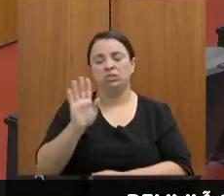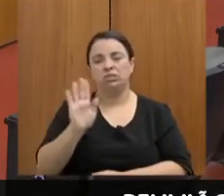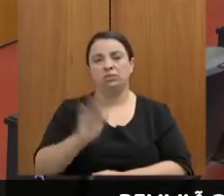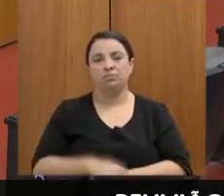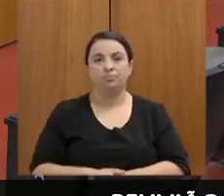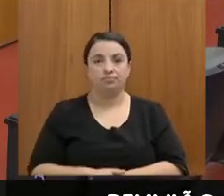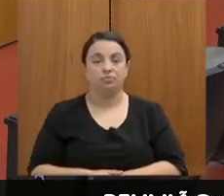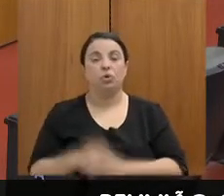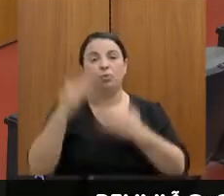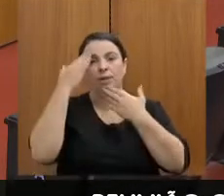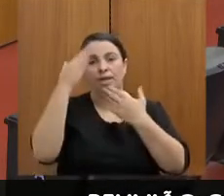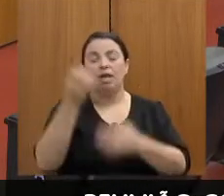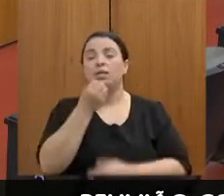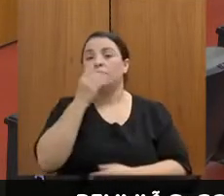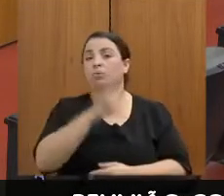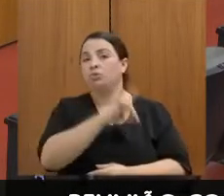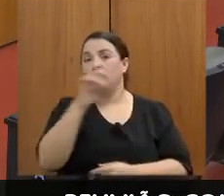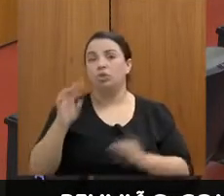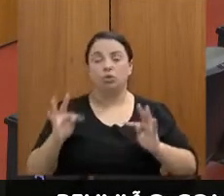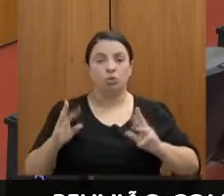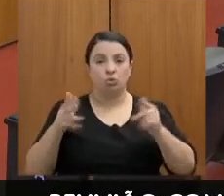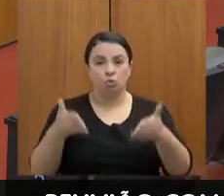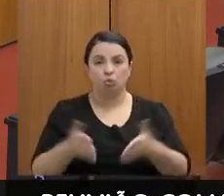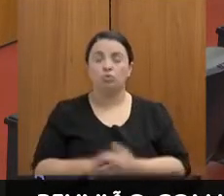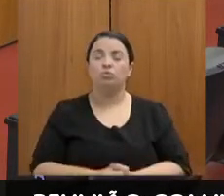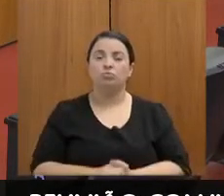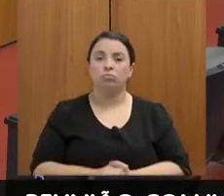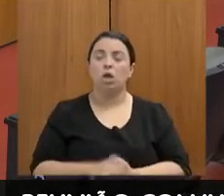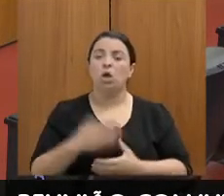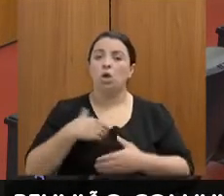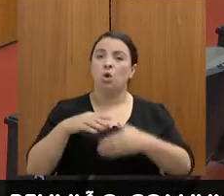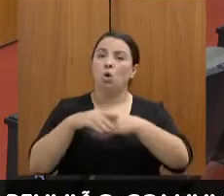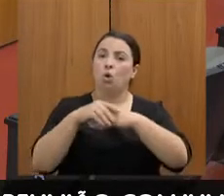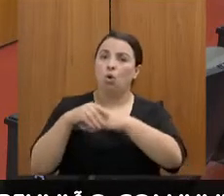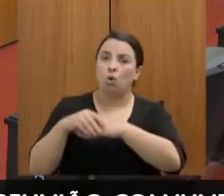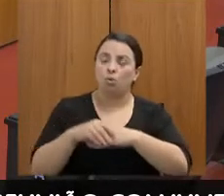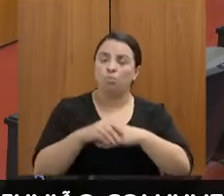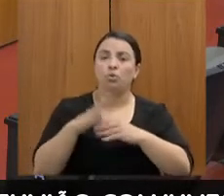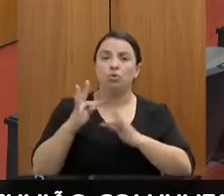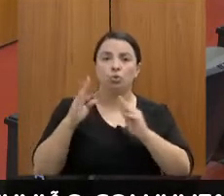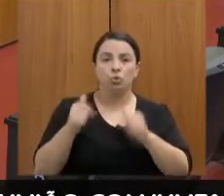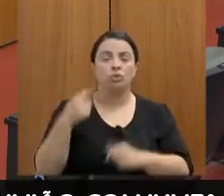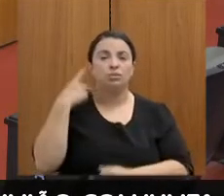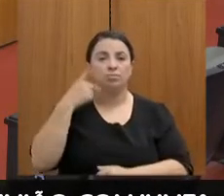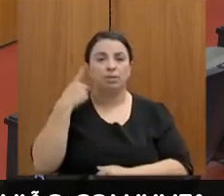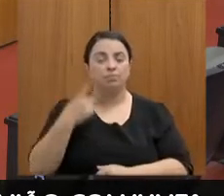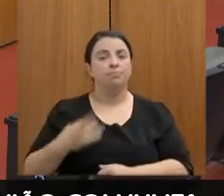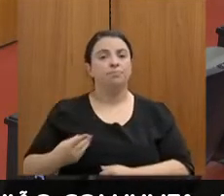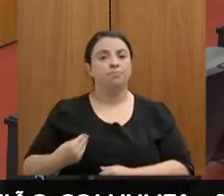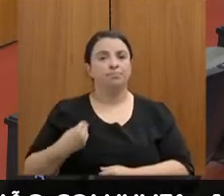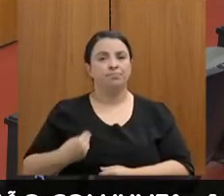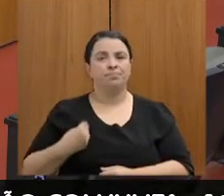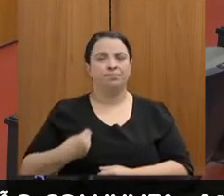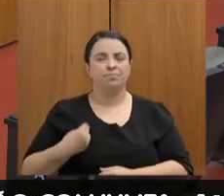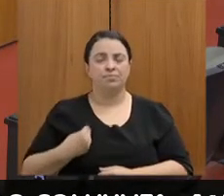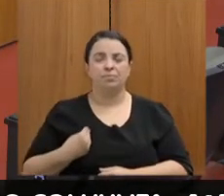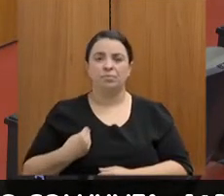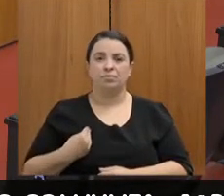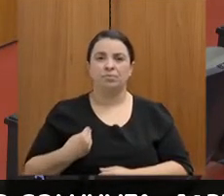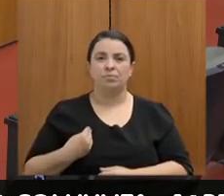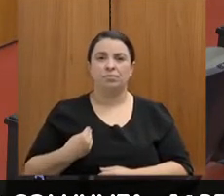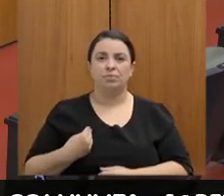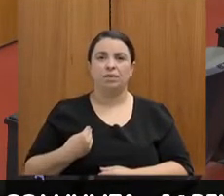Obrigada, bom dia a todos. Quero cumprimentar a todos os parlamentares presentes aqui nesse